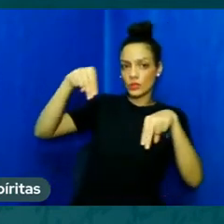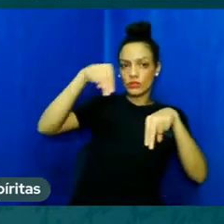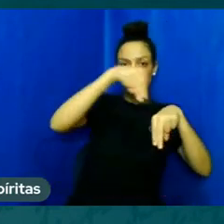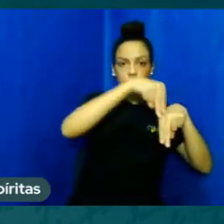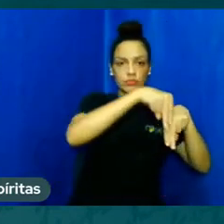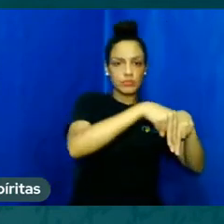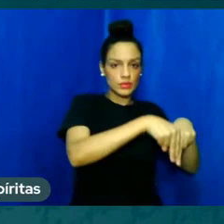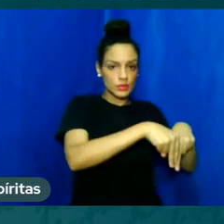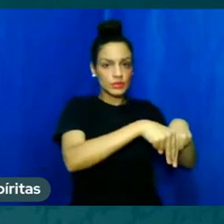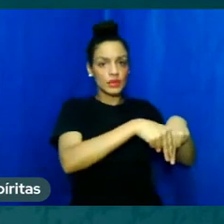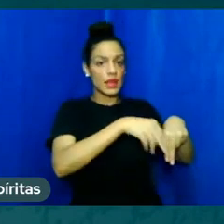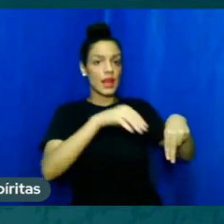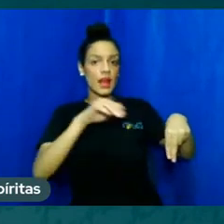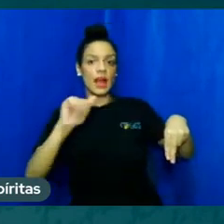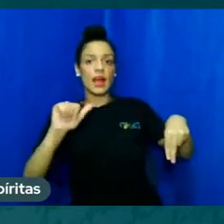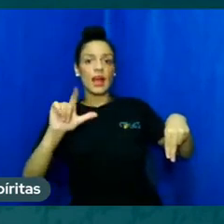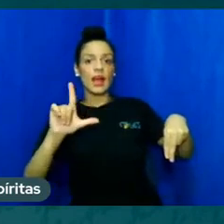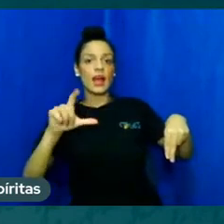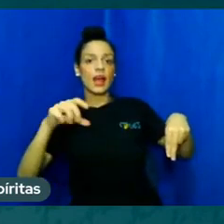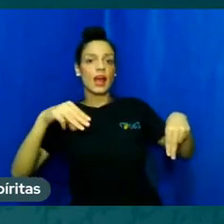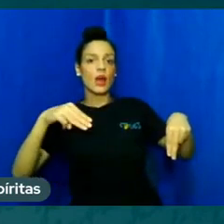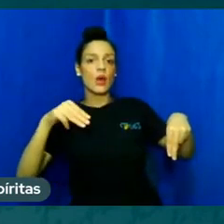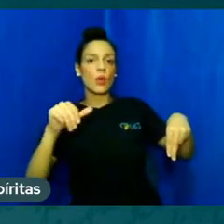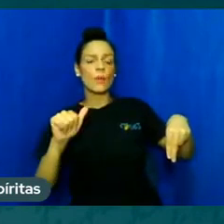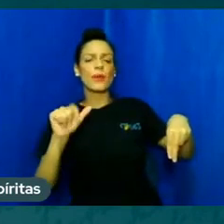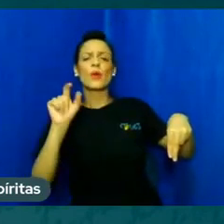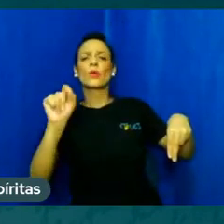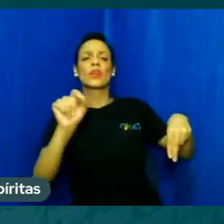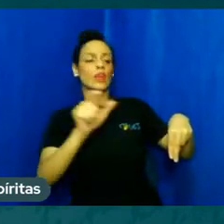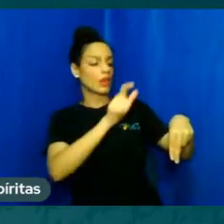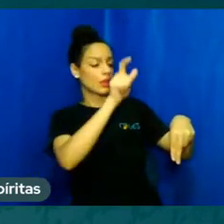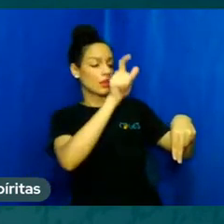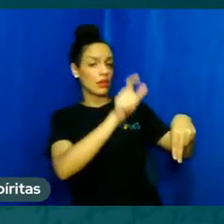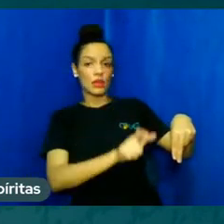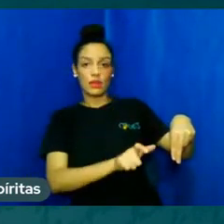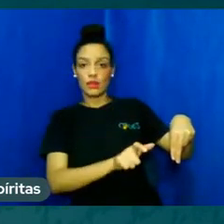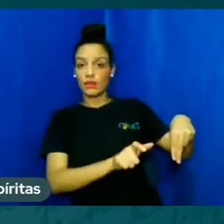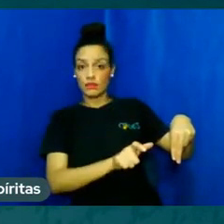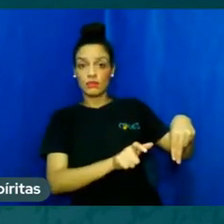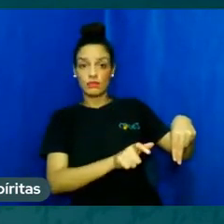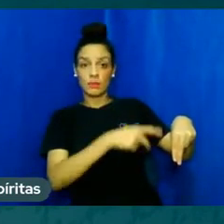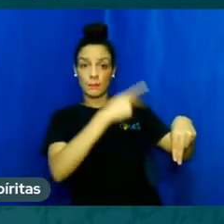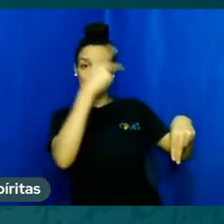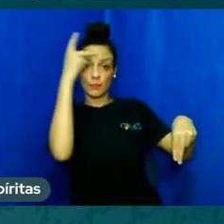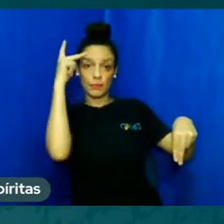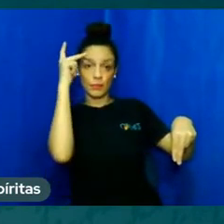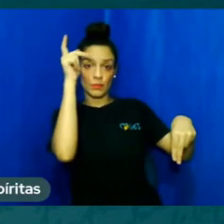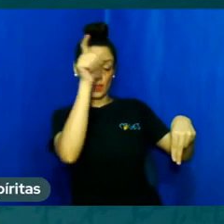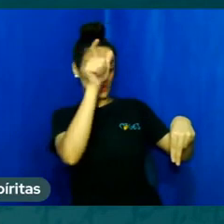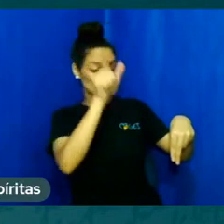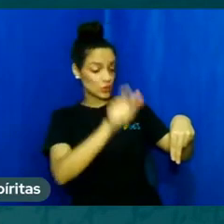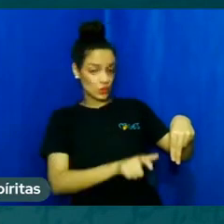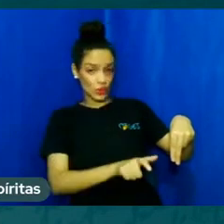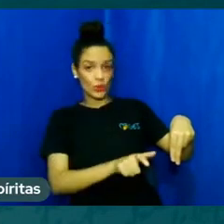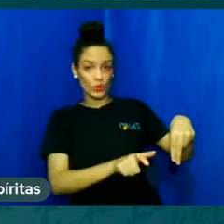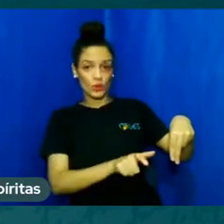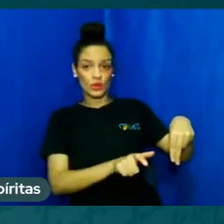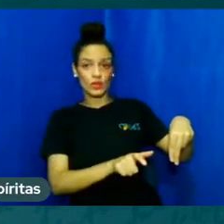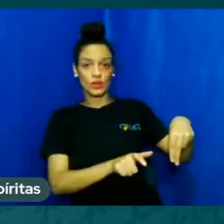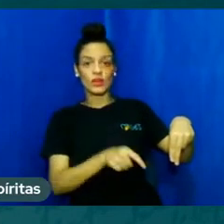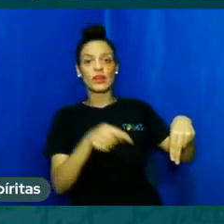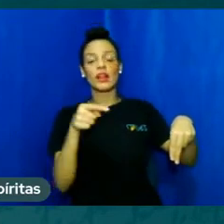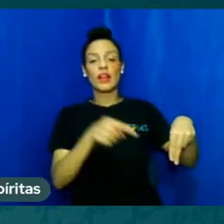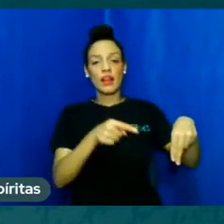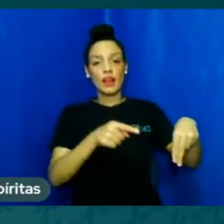pessoa é a forma física, visual, que envolve a